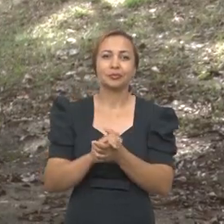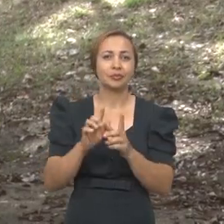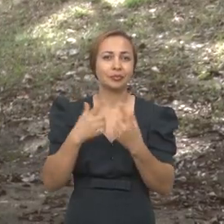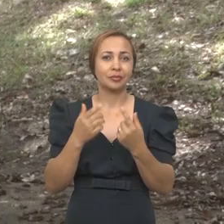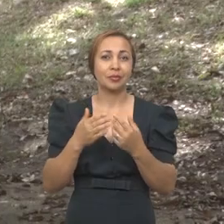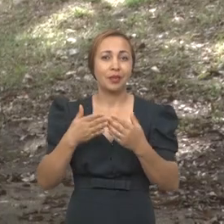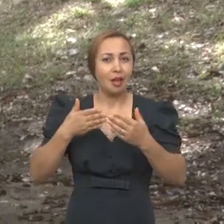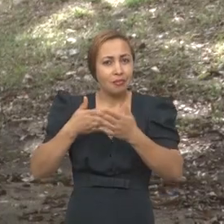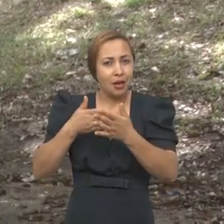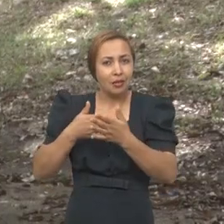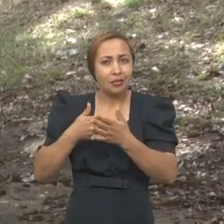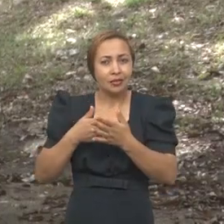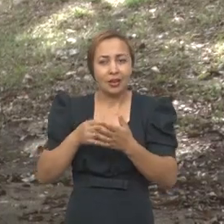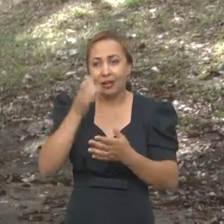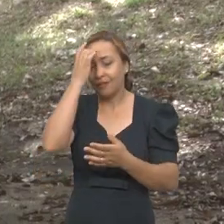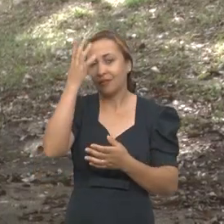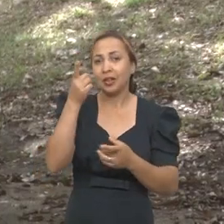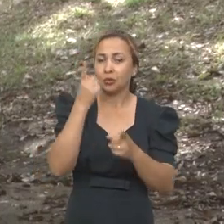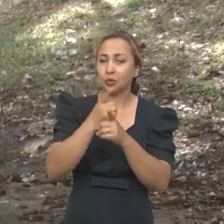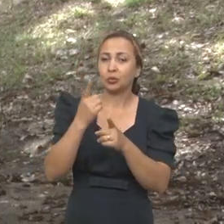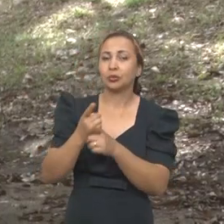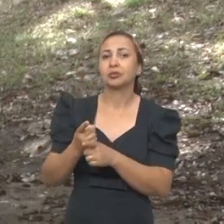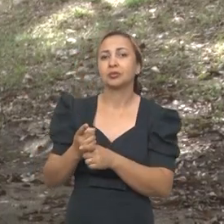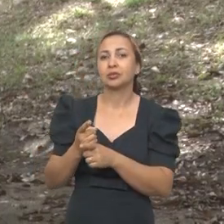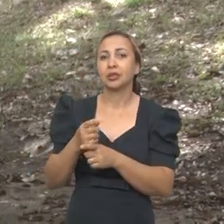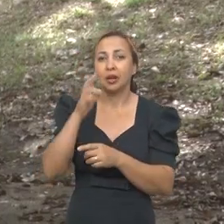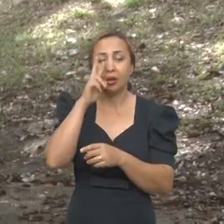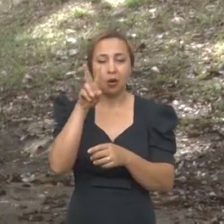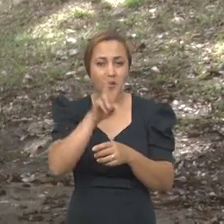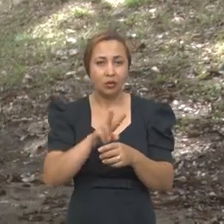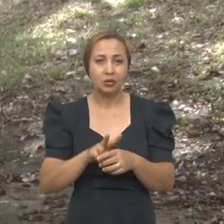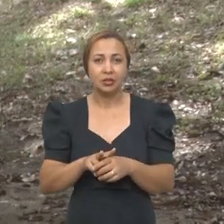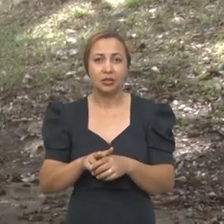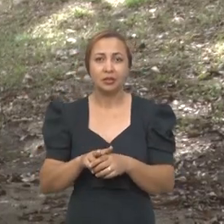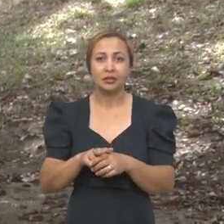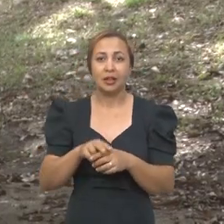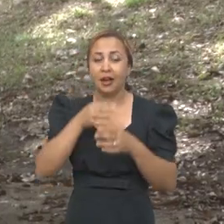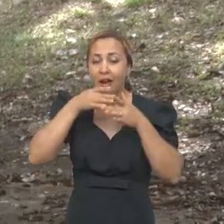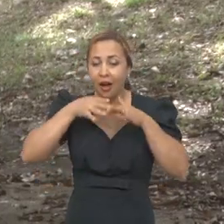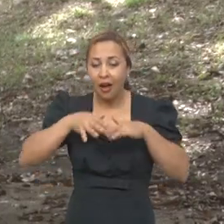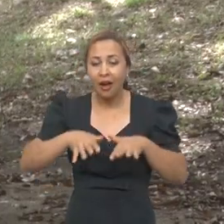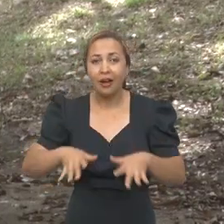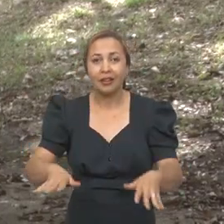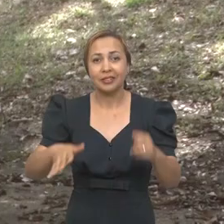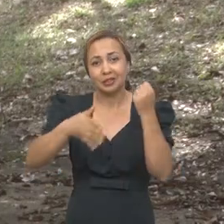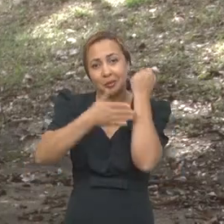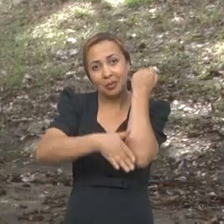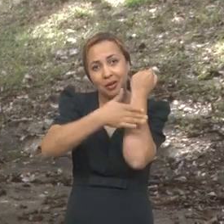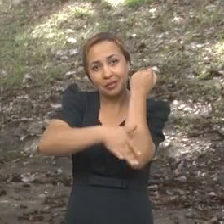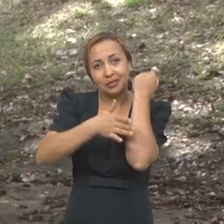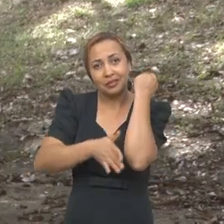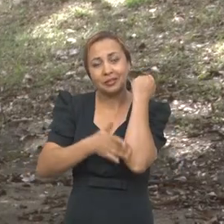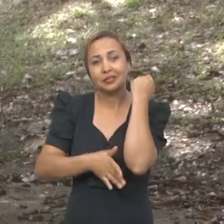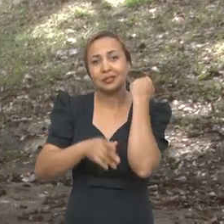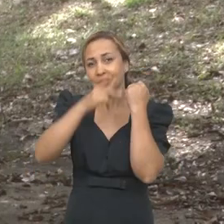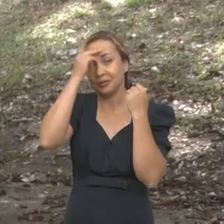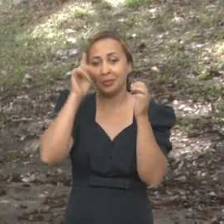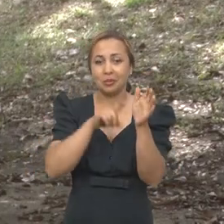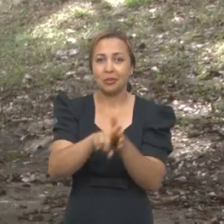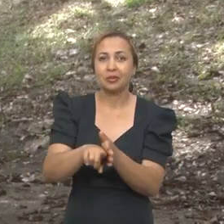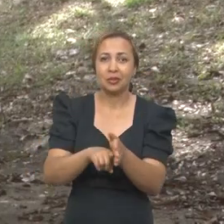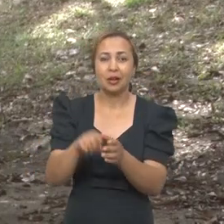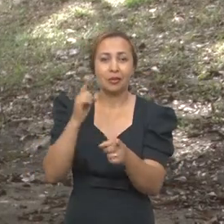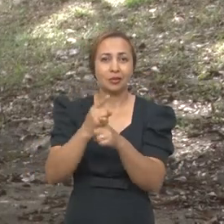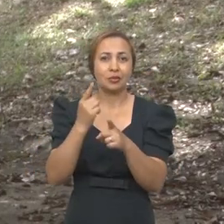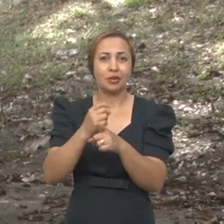essas resistências são facilmente identificadas. E analisando a raiz da mandioca, pesquisadores da Universidade Federal de